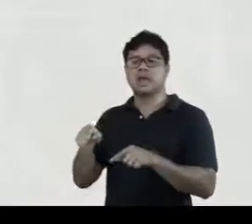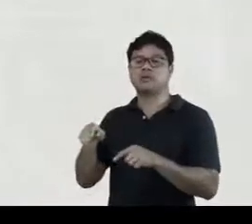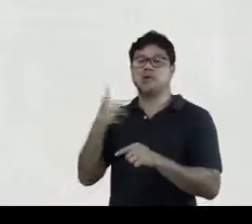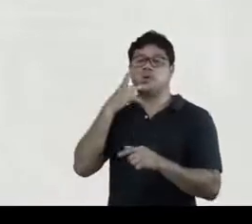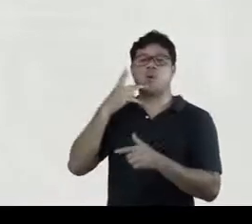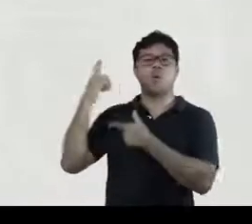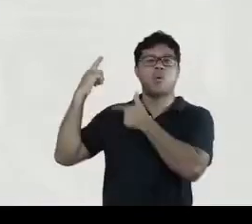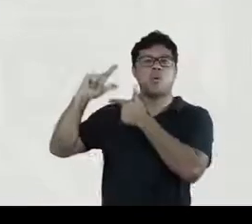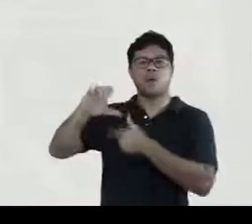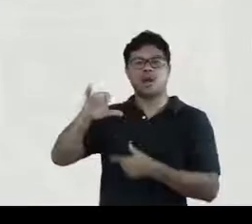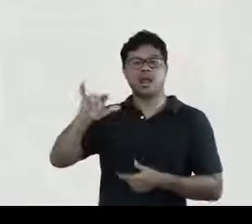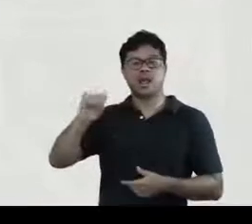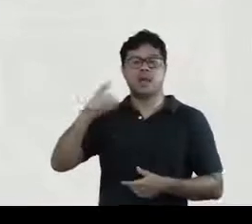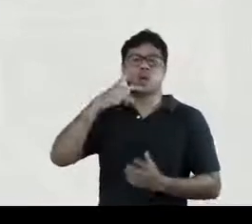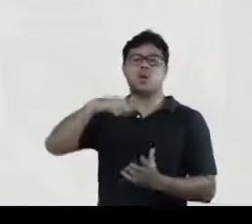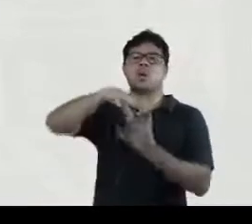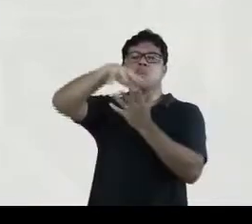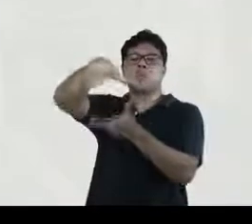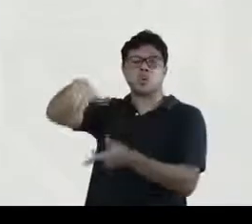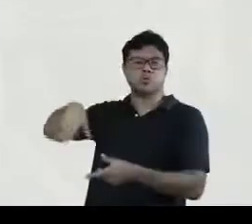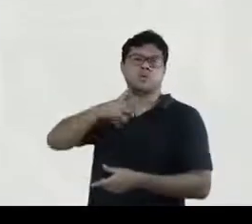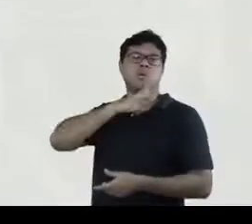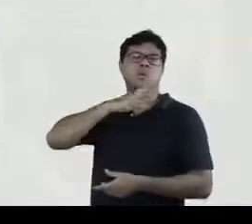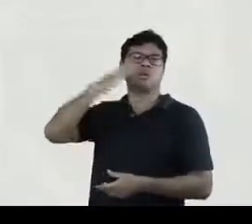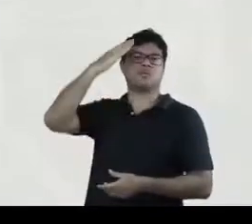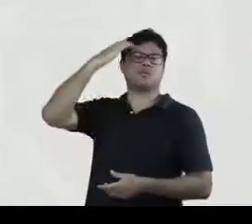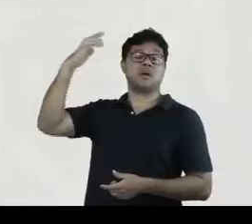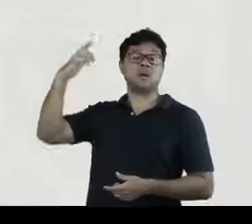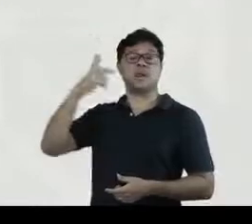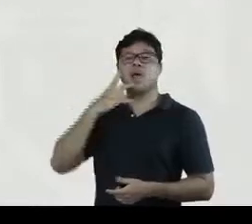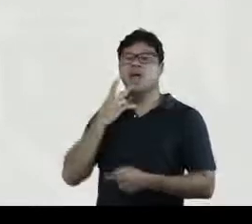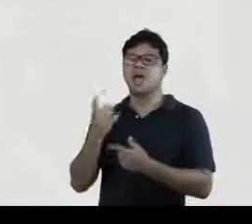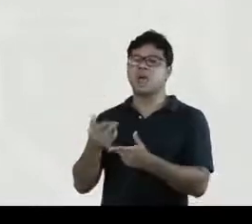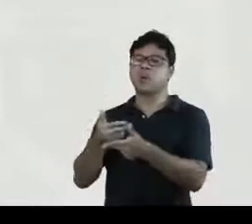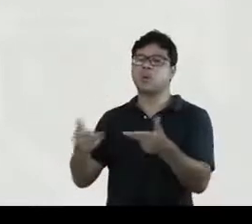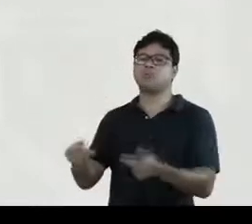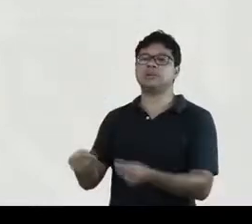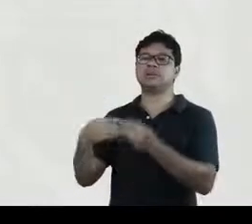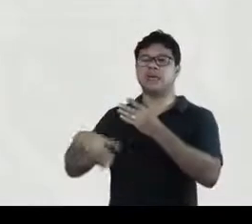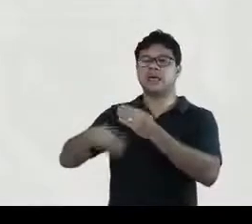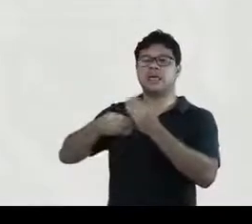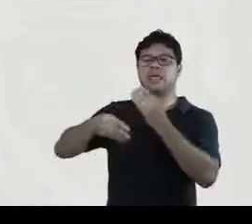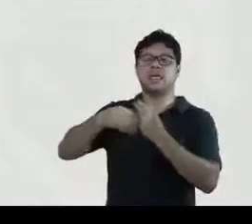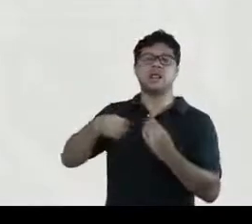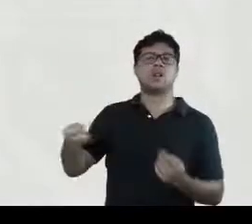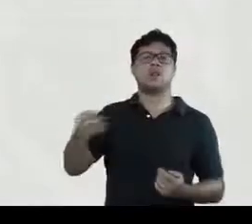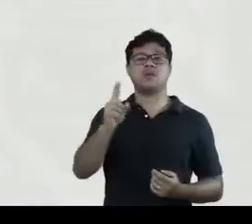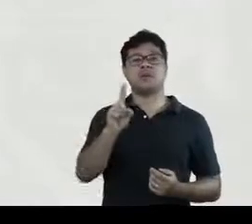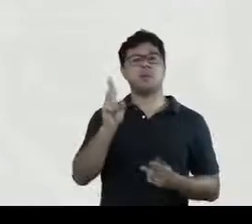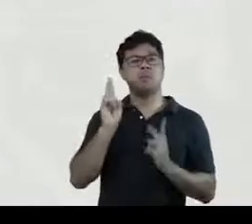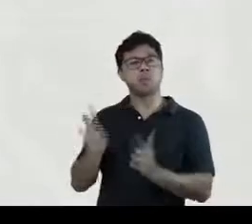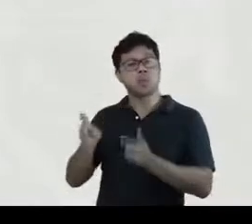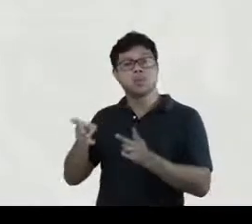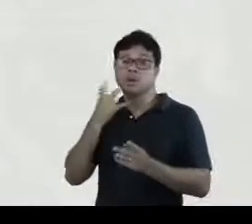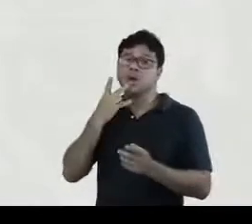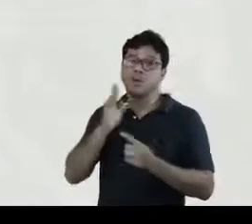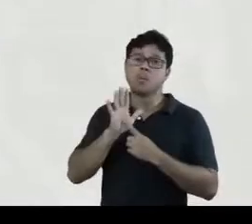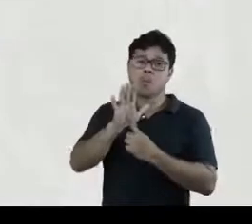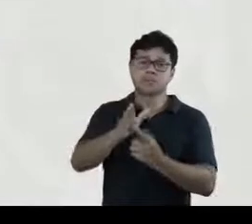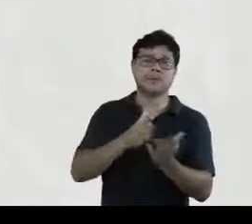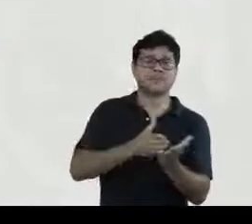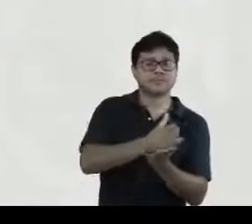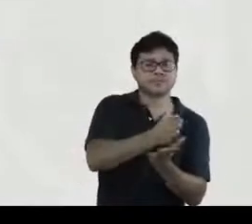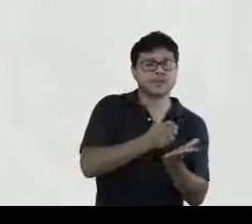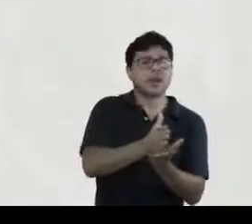não é universal ele não é atemporal ele não tem sempre coisas a acrescentar mas também a possibilidade de mostrar os